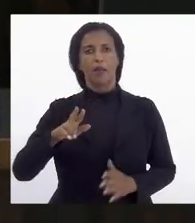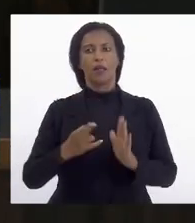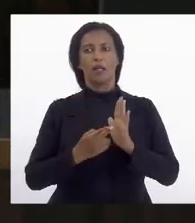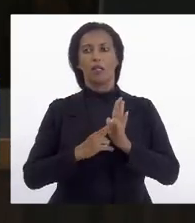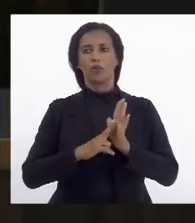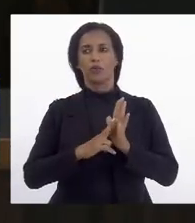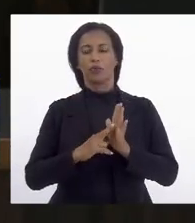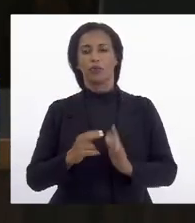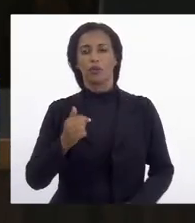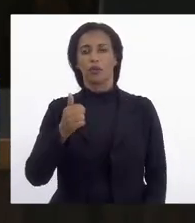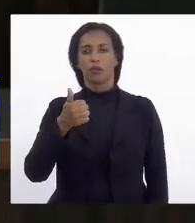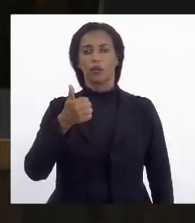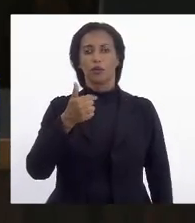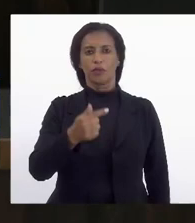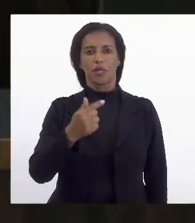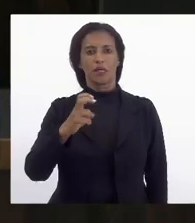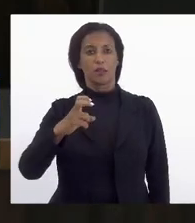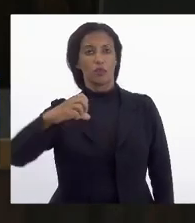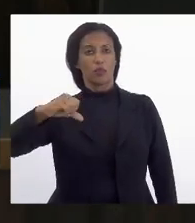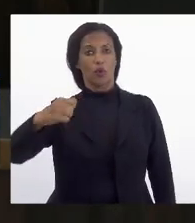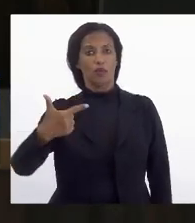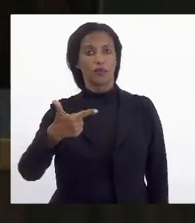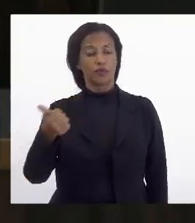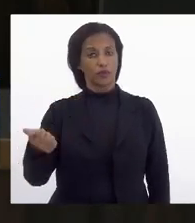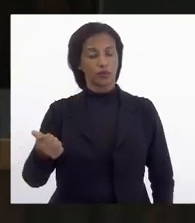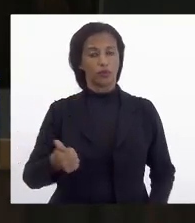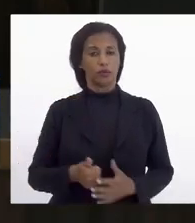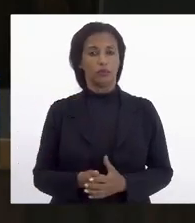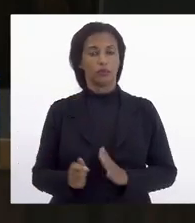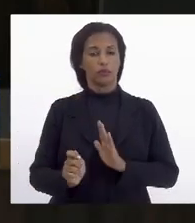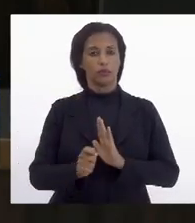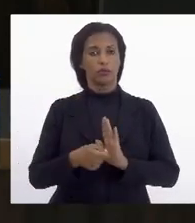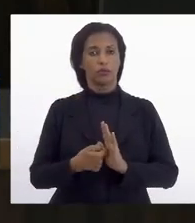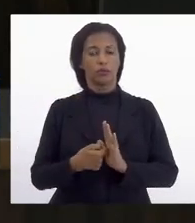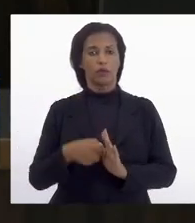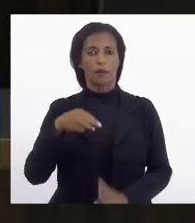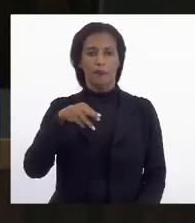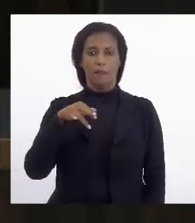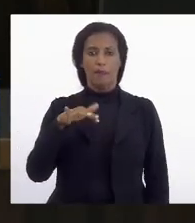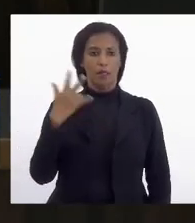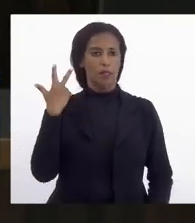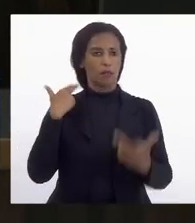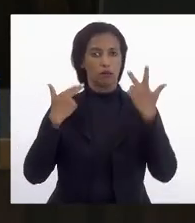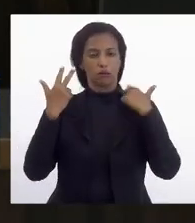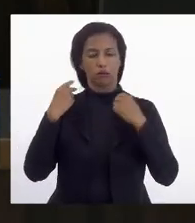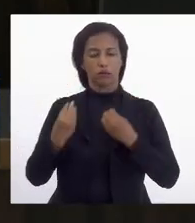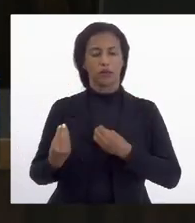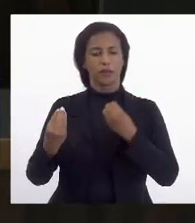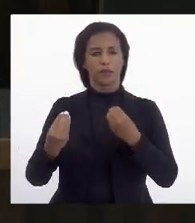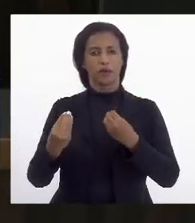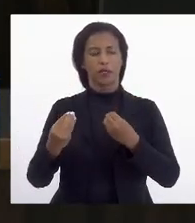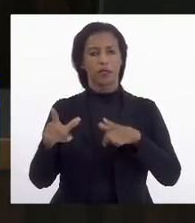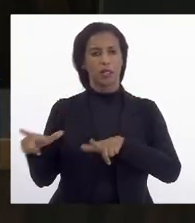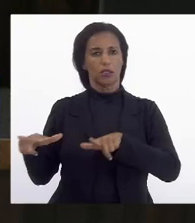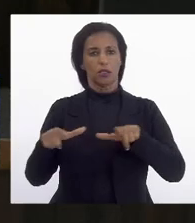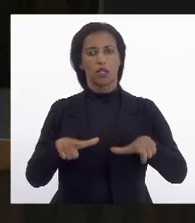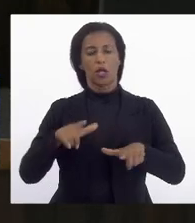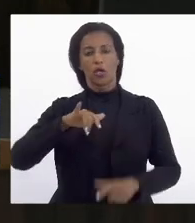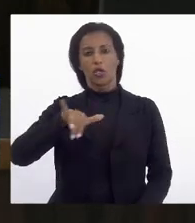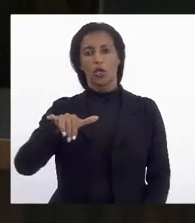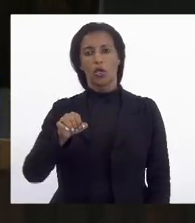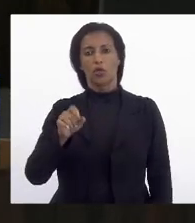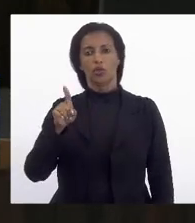resolução número 759 2021 de autoria do deputado Marcelo Cabelereiro que concede diploma José Alencar para